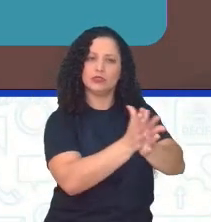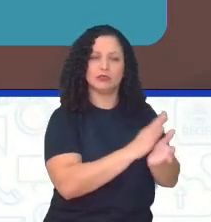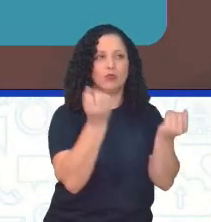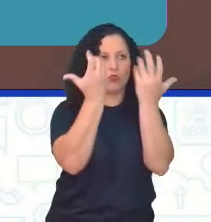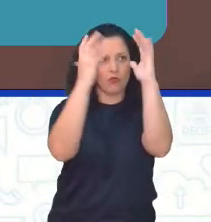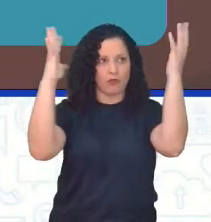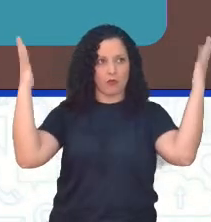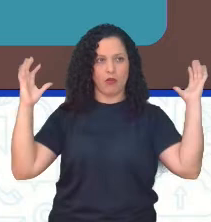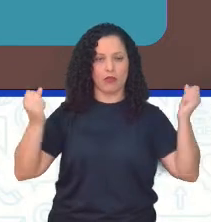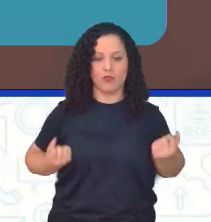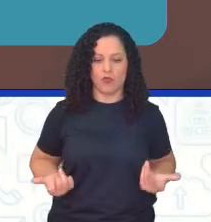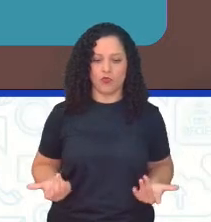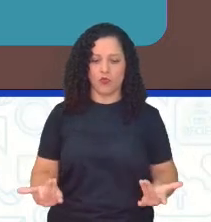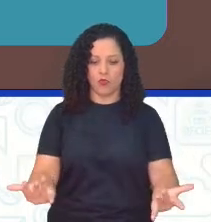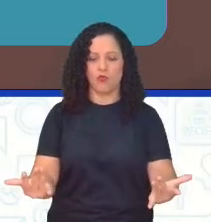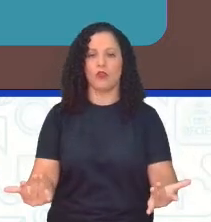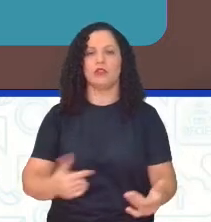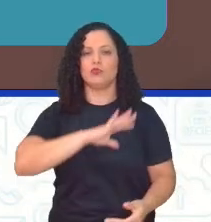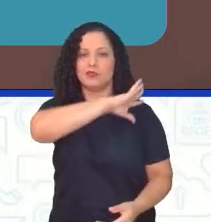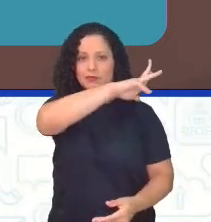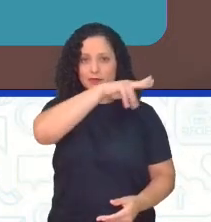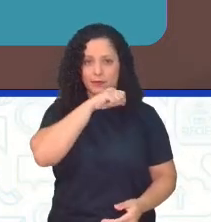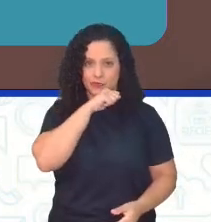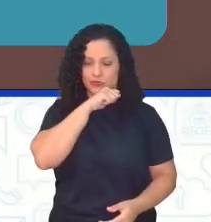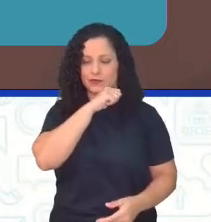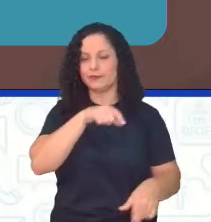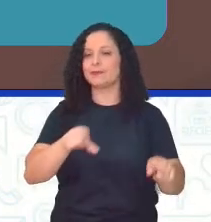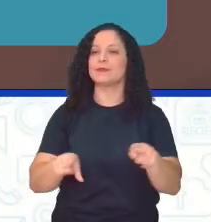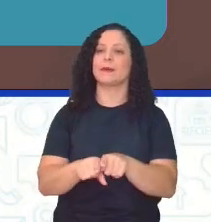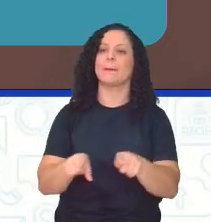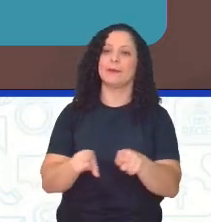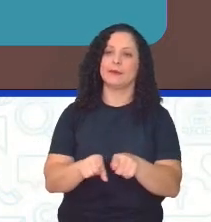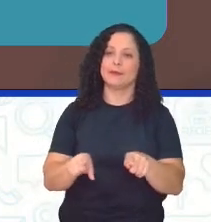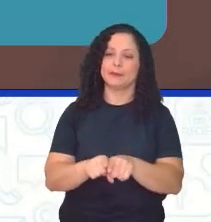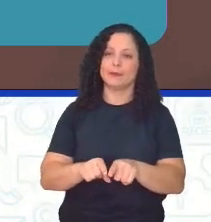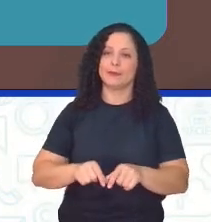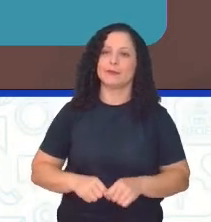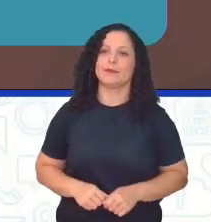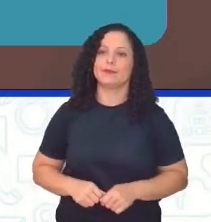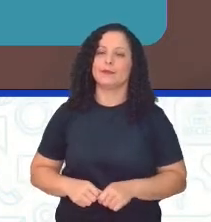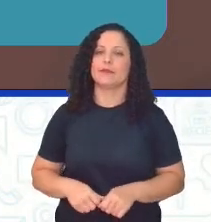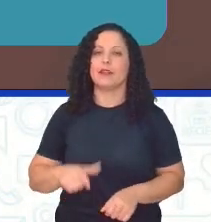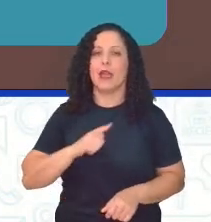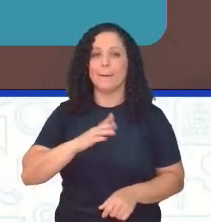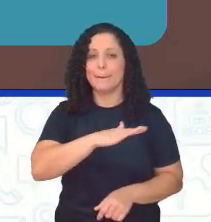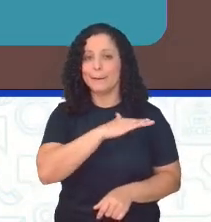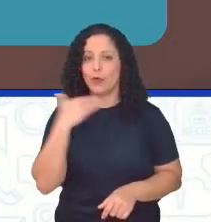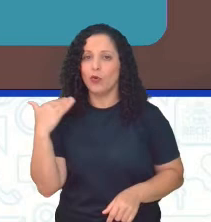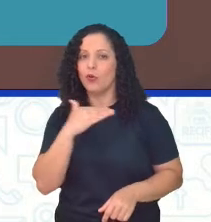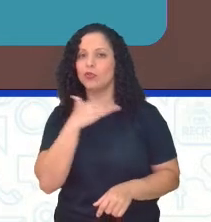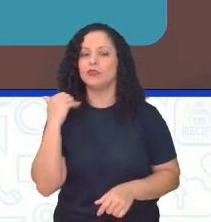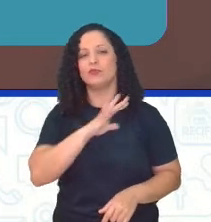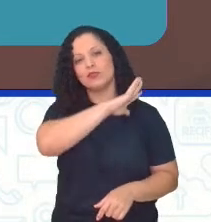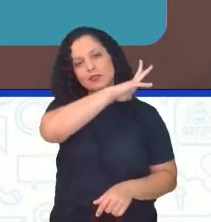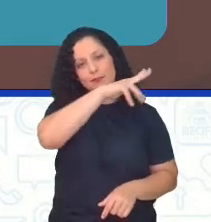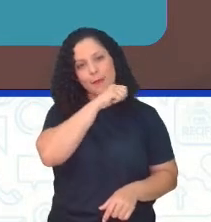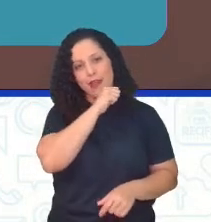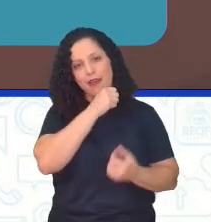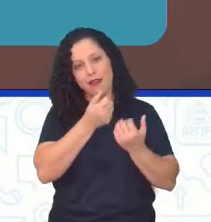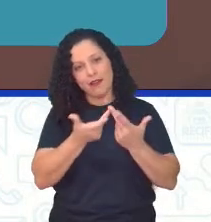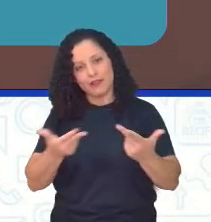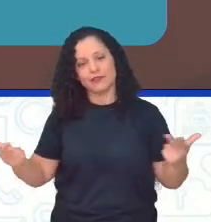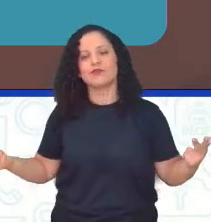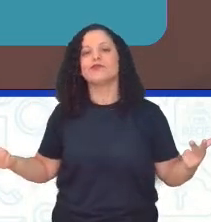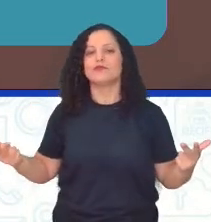flora. Ou seja, né? Nós temos aí a morte, né? Dos animais,